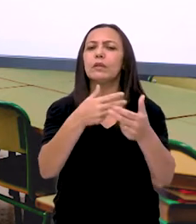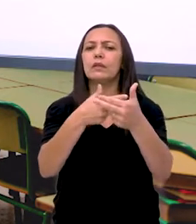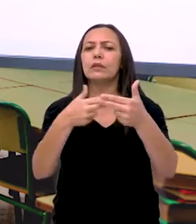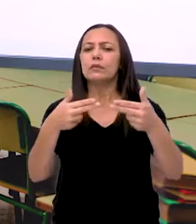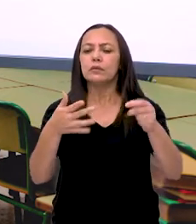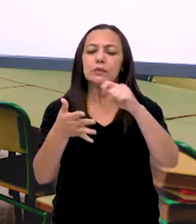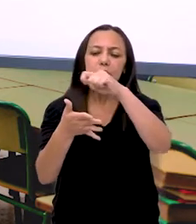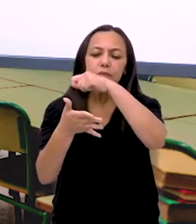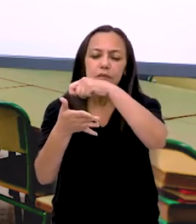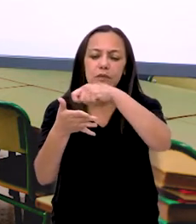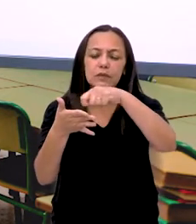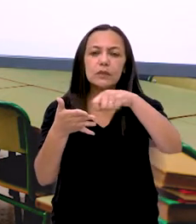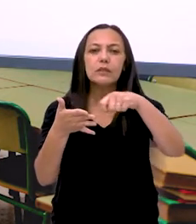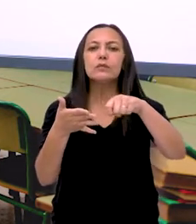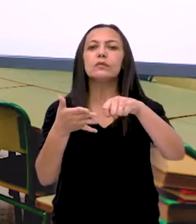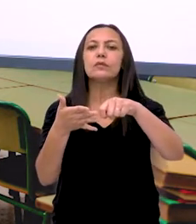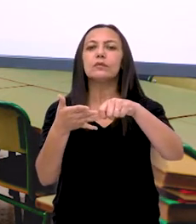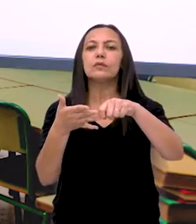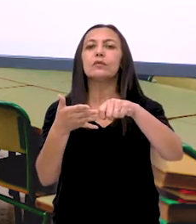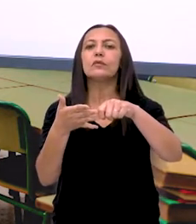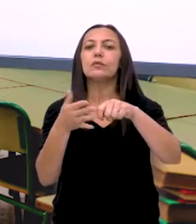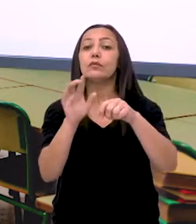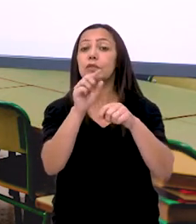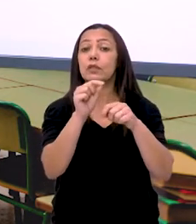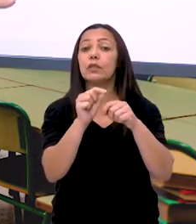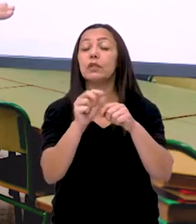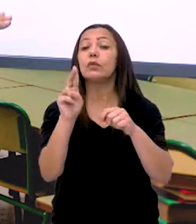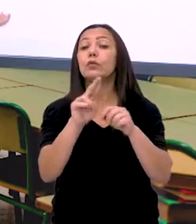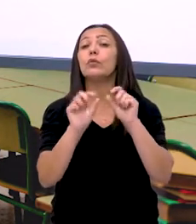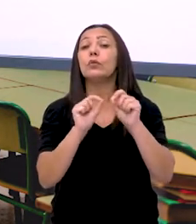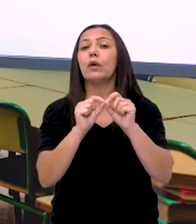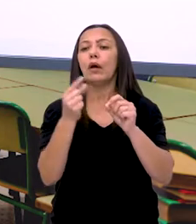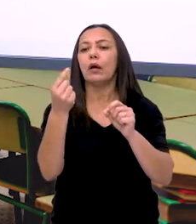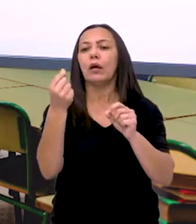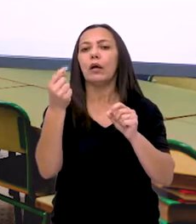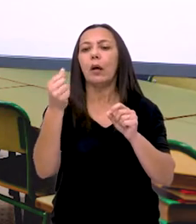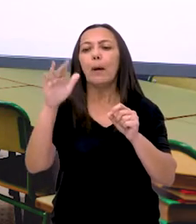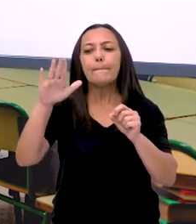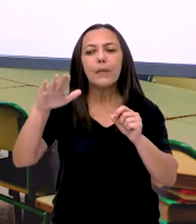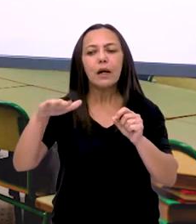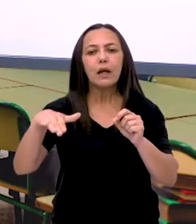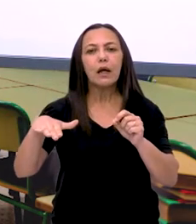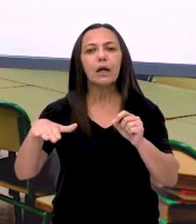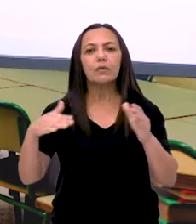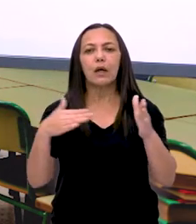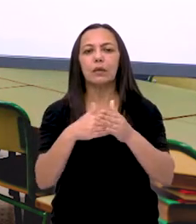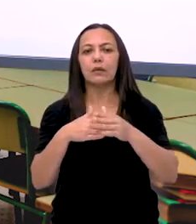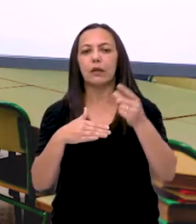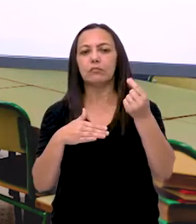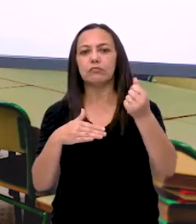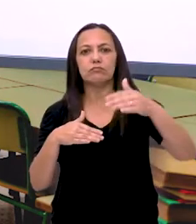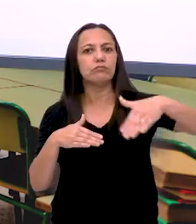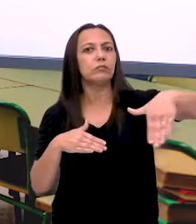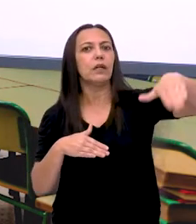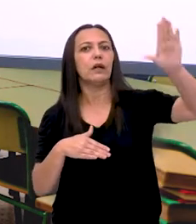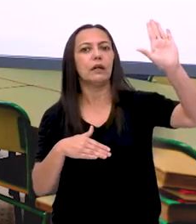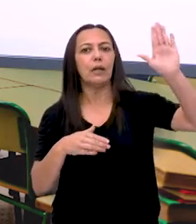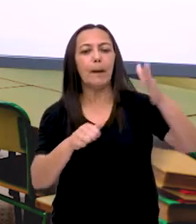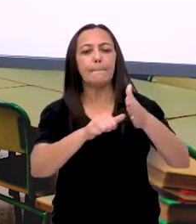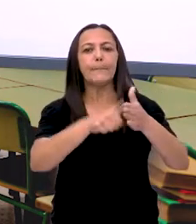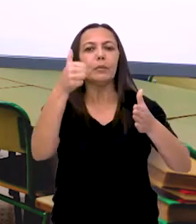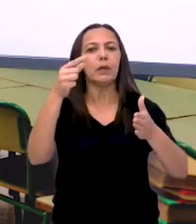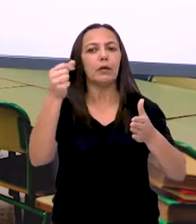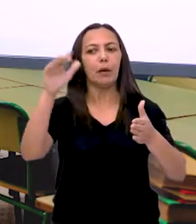escritos em ordem crescente. Do mais barato para o mais caro. Do